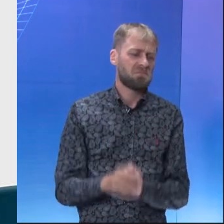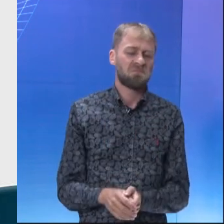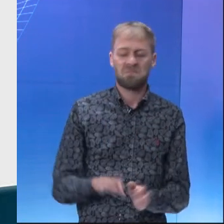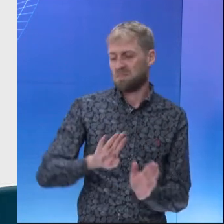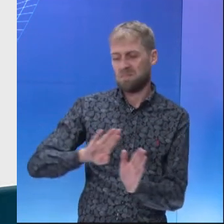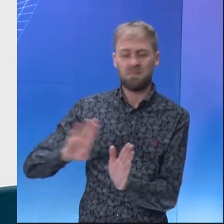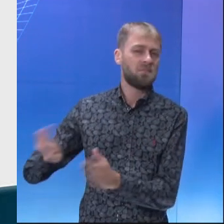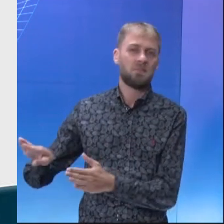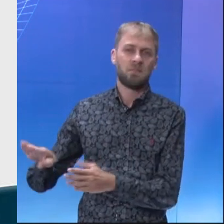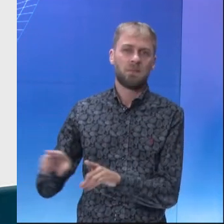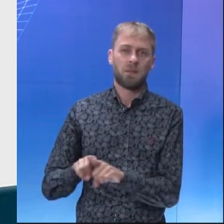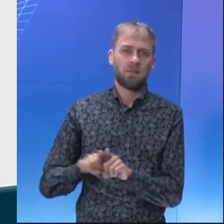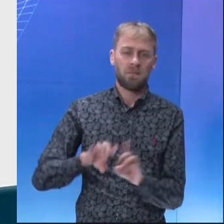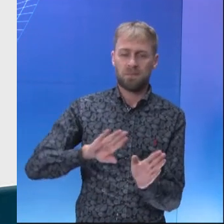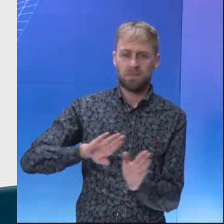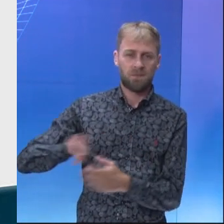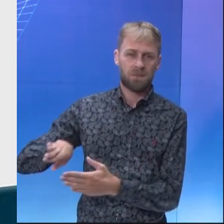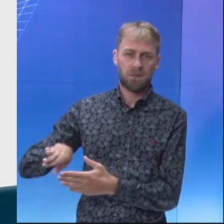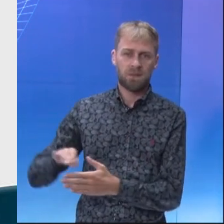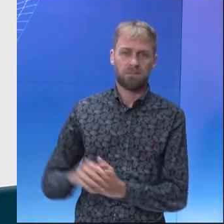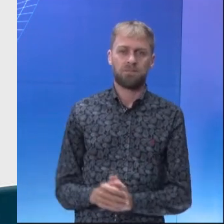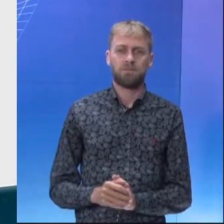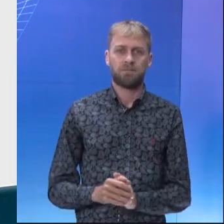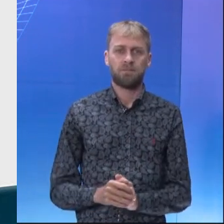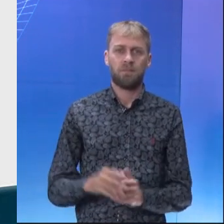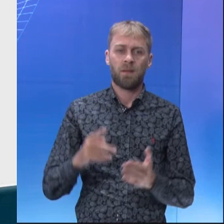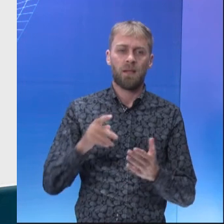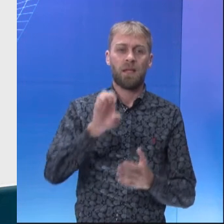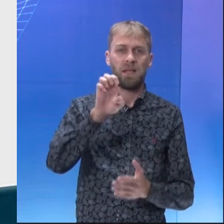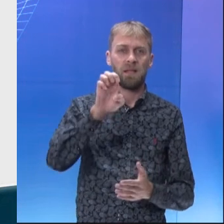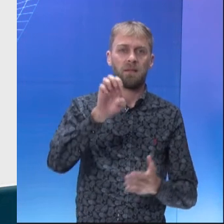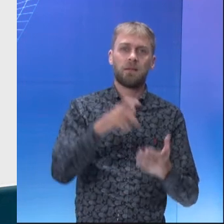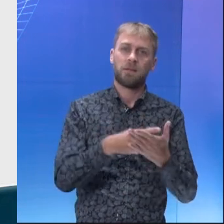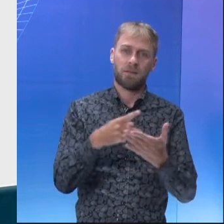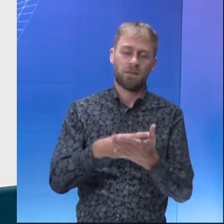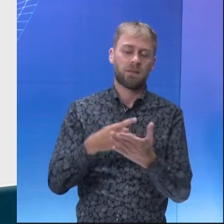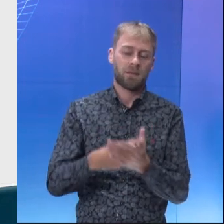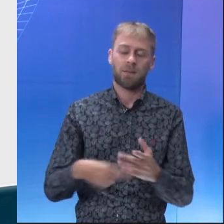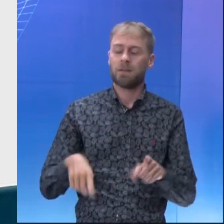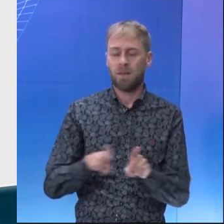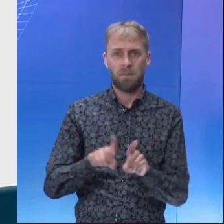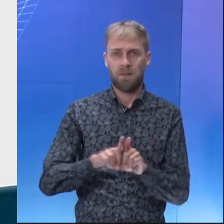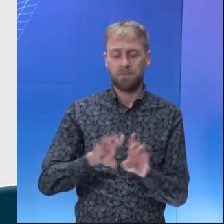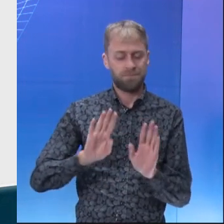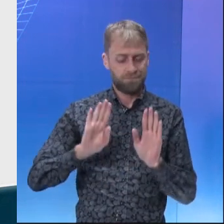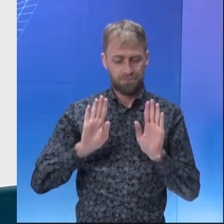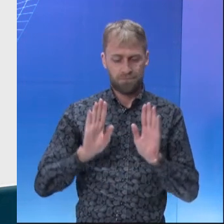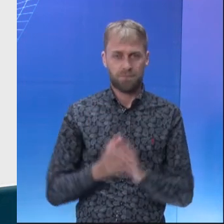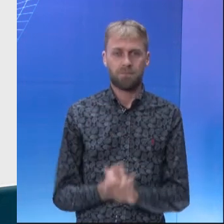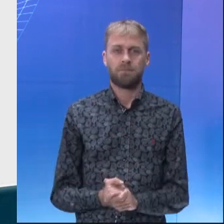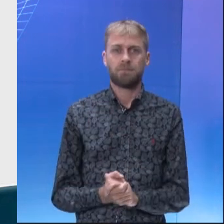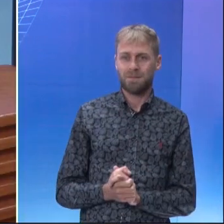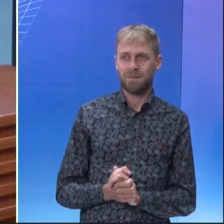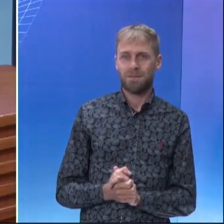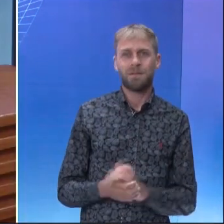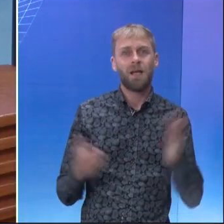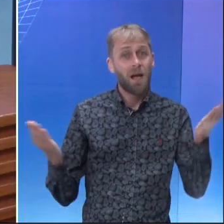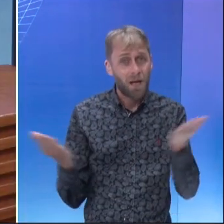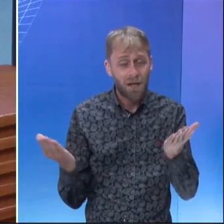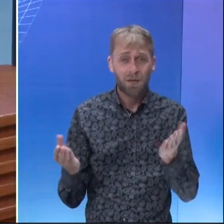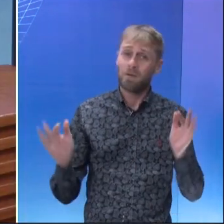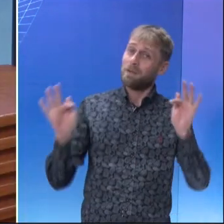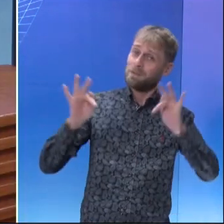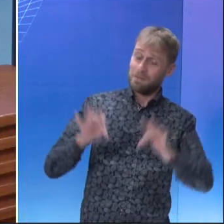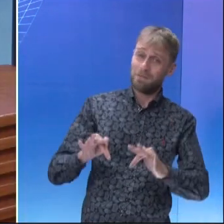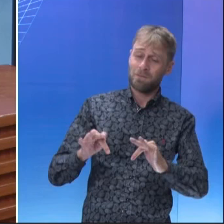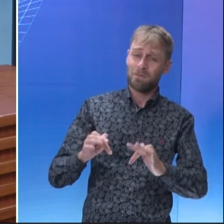Também não, Isso aqui, enfim, não é isso que está relacionado com o enunciado. Por enquanto